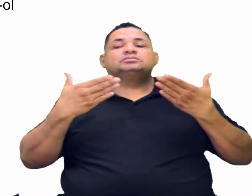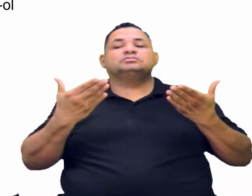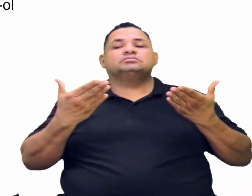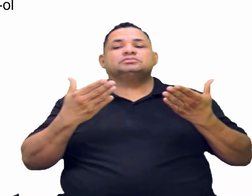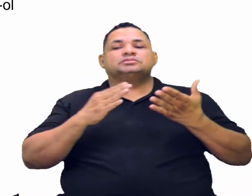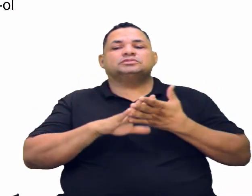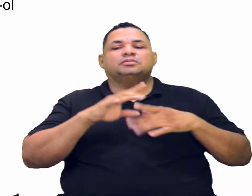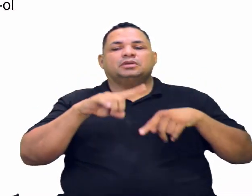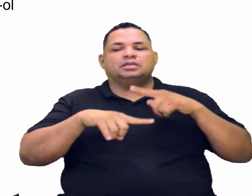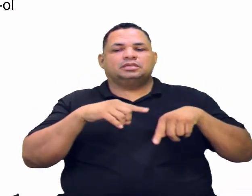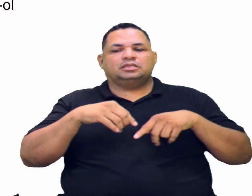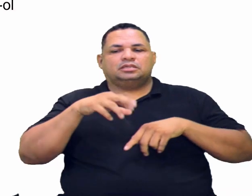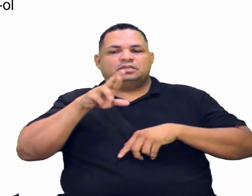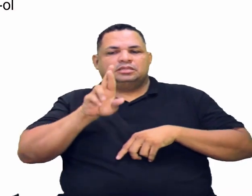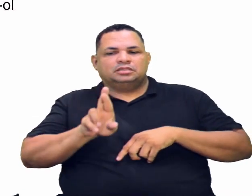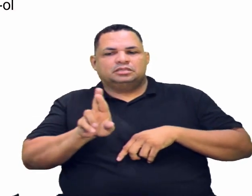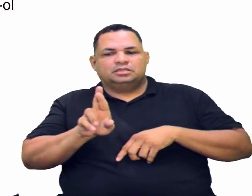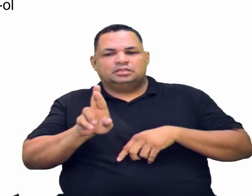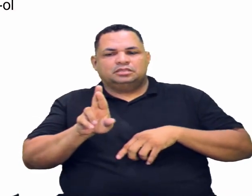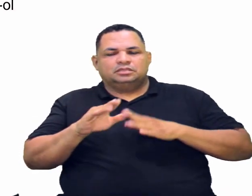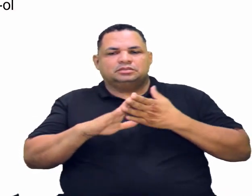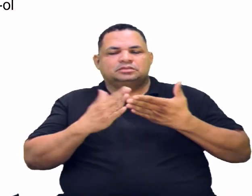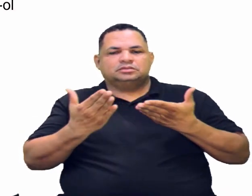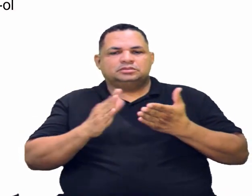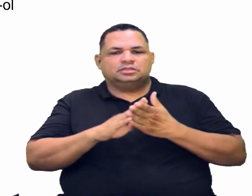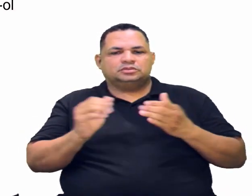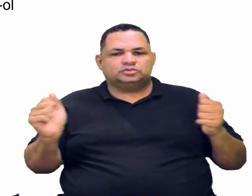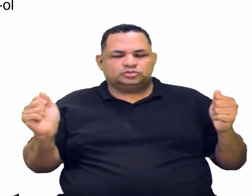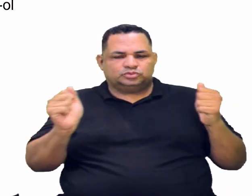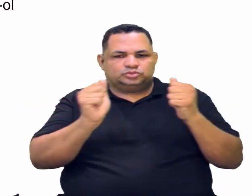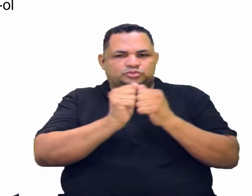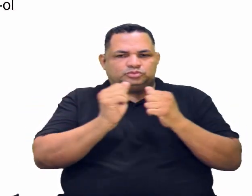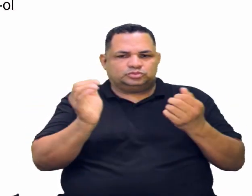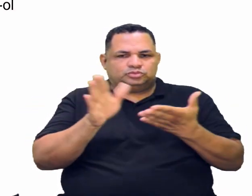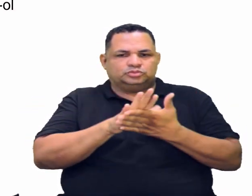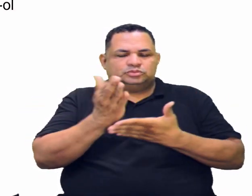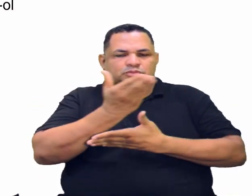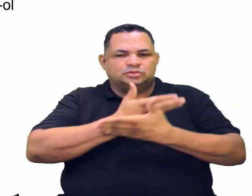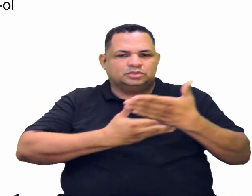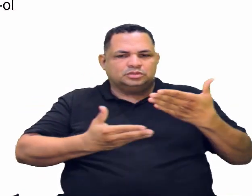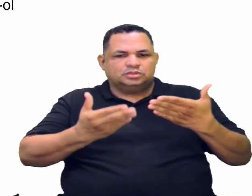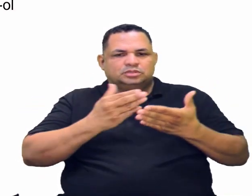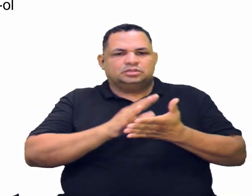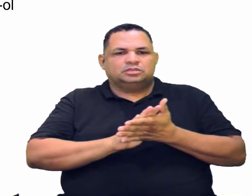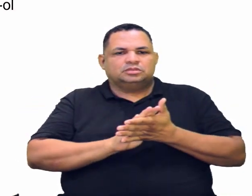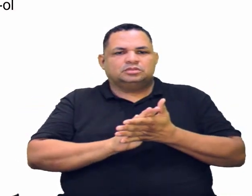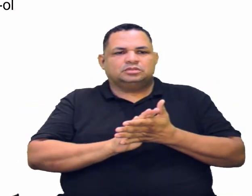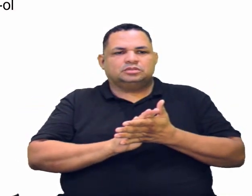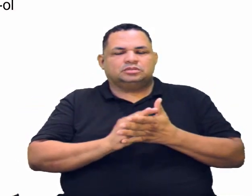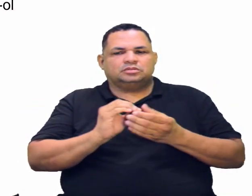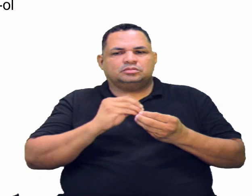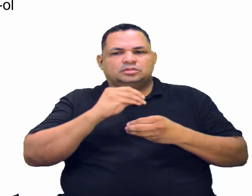são reagentes, eles vão sempre estar interagindo com os compostos de glinhar.